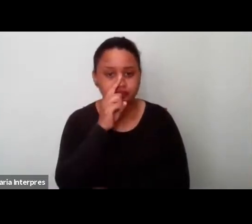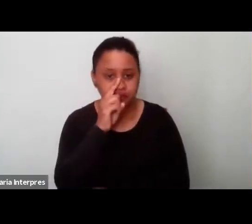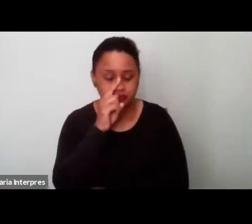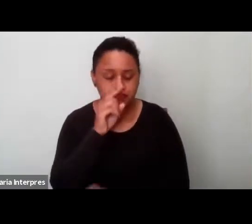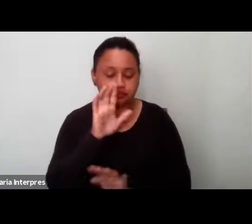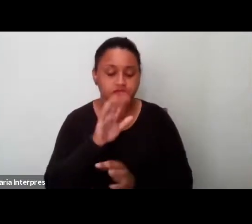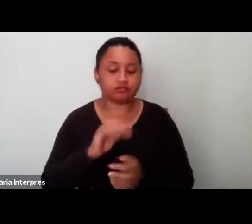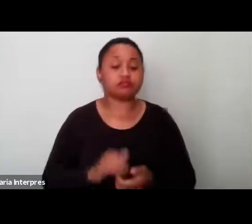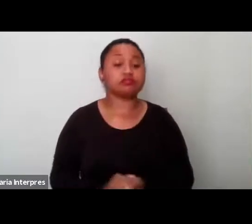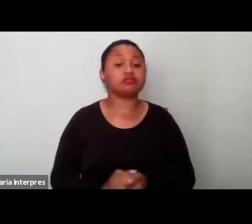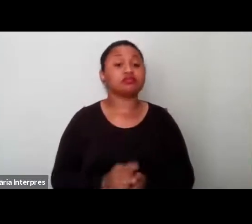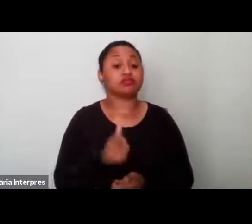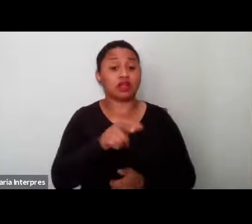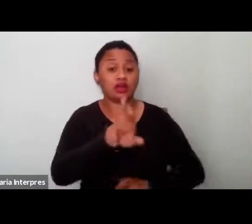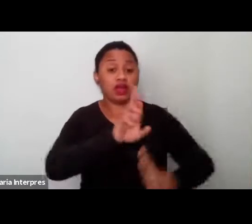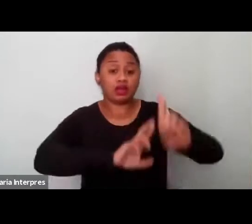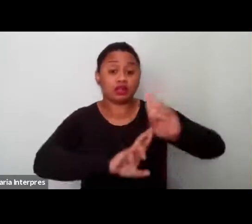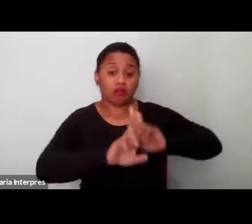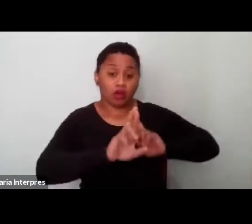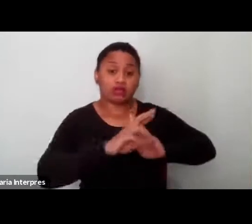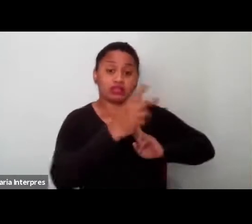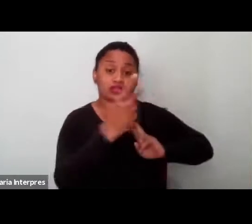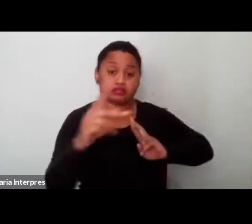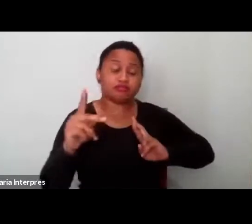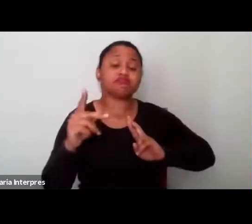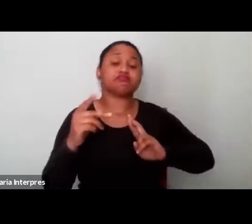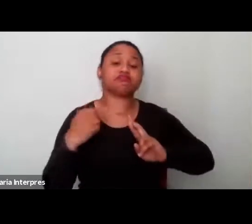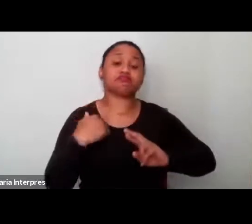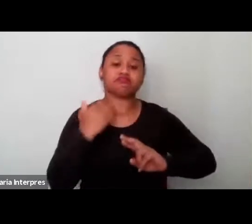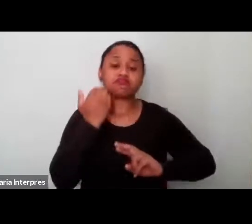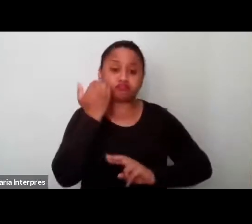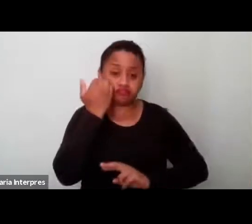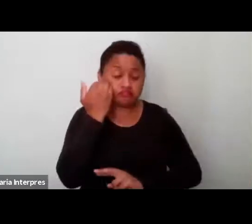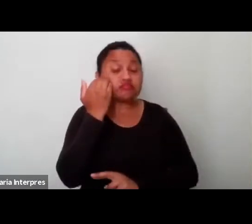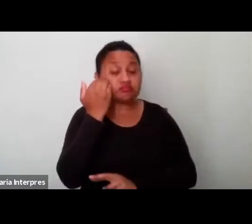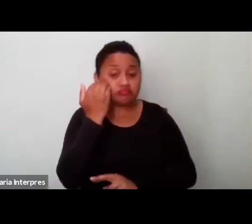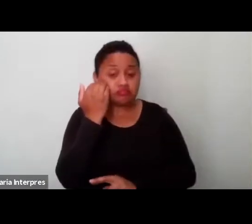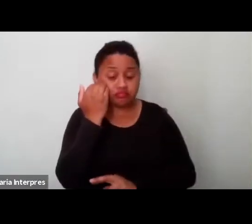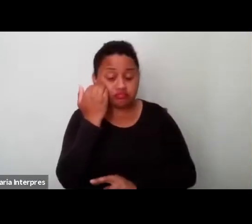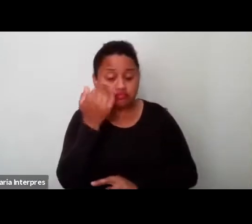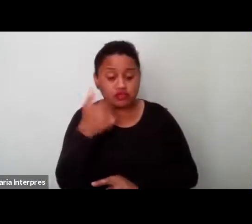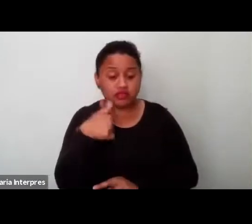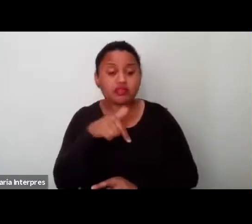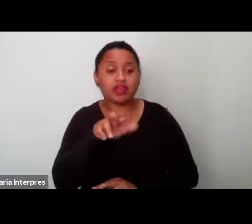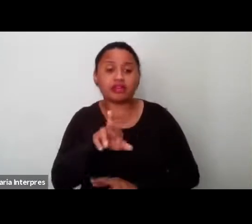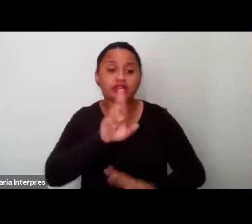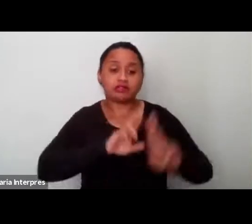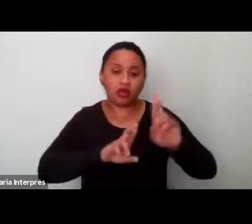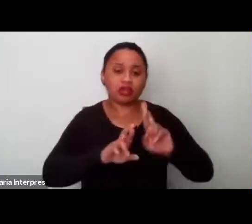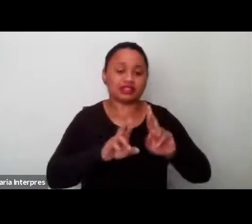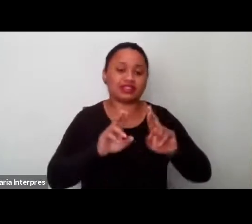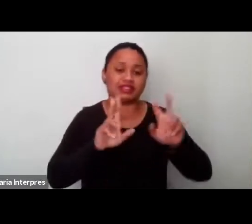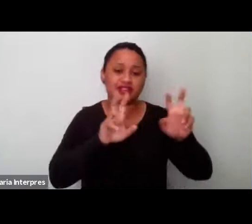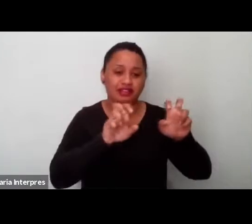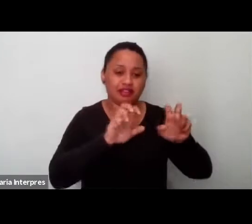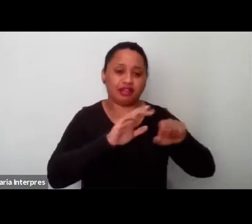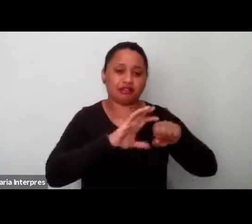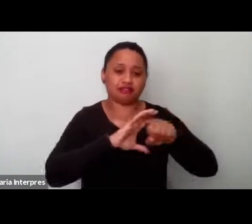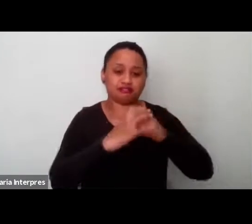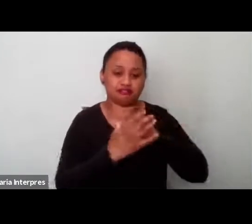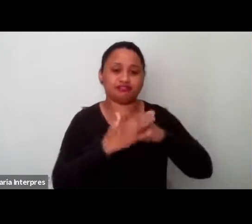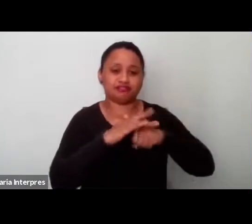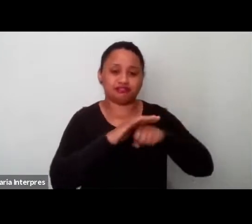menos isso que eles nos expuseram sobre o Covid-19. Em relação aos